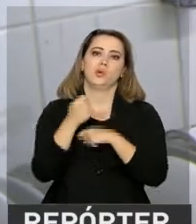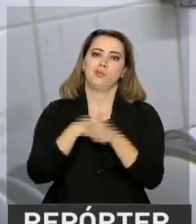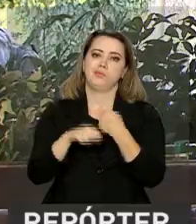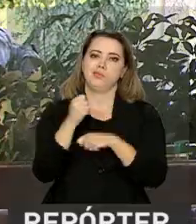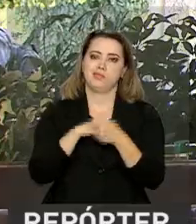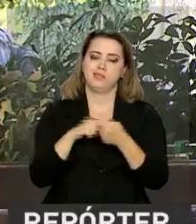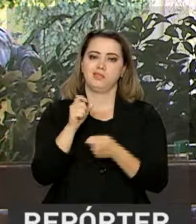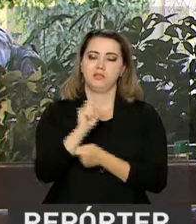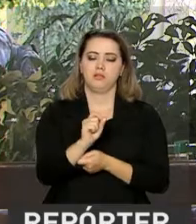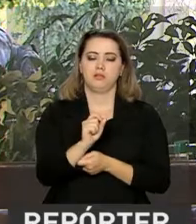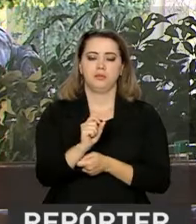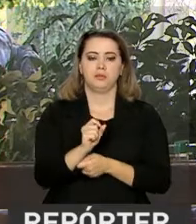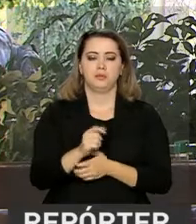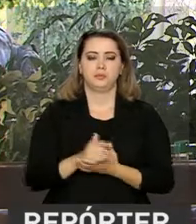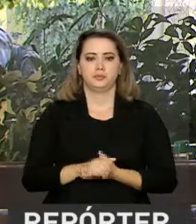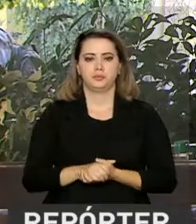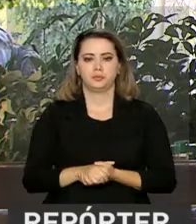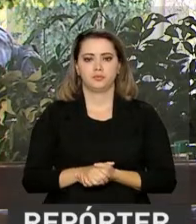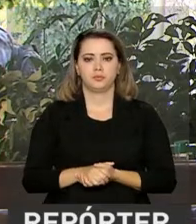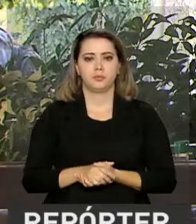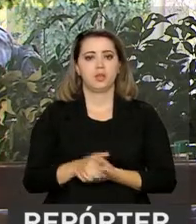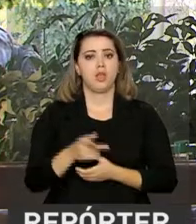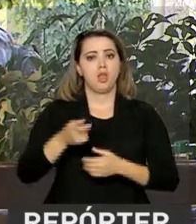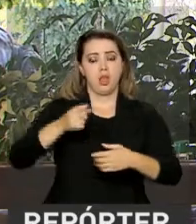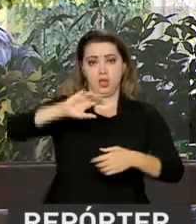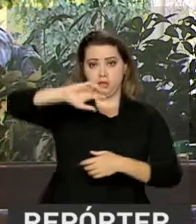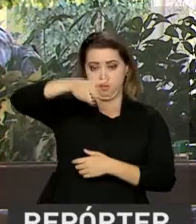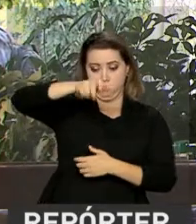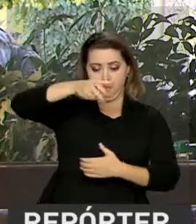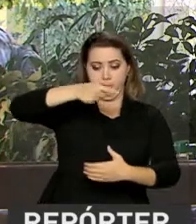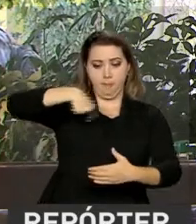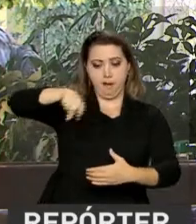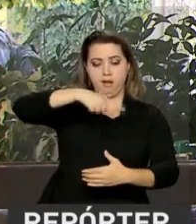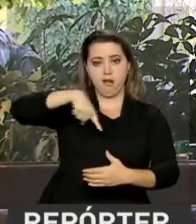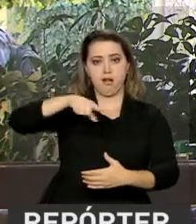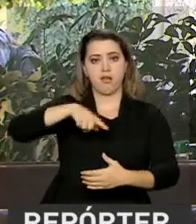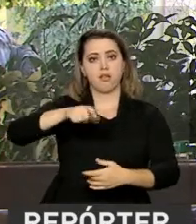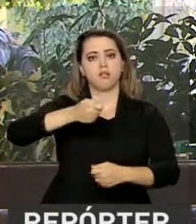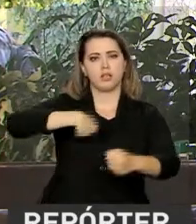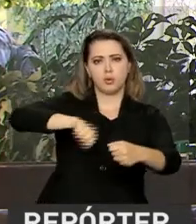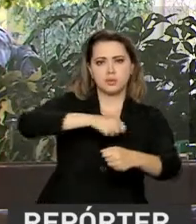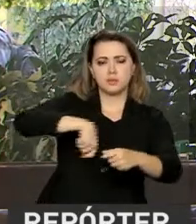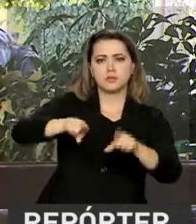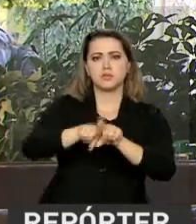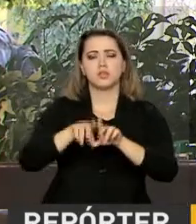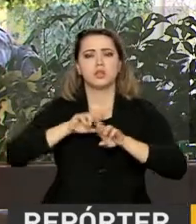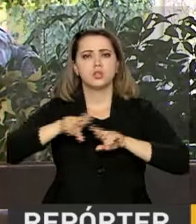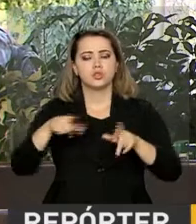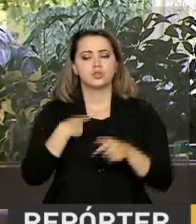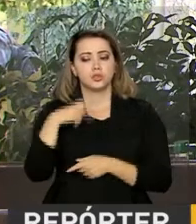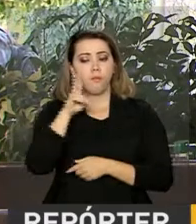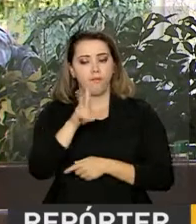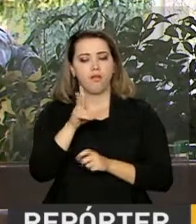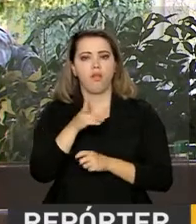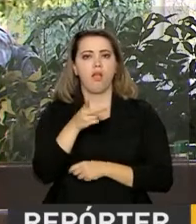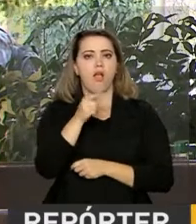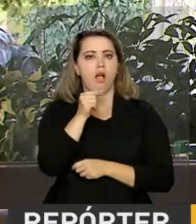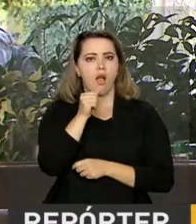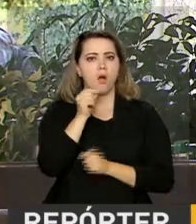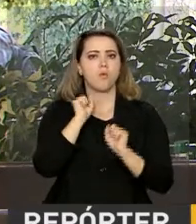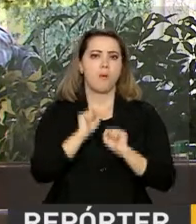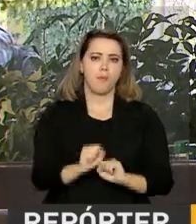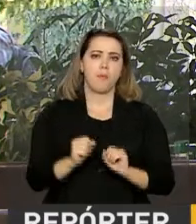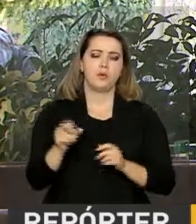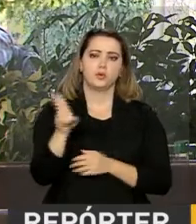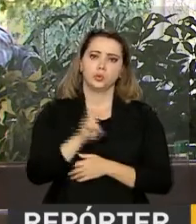mês. Das pias da cozinha, das pias dos banheiros e também da nossa máquina de lavar prato. Então a gente aproveita toda a